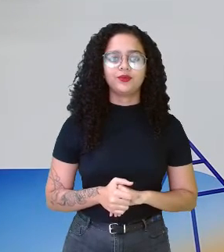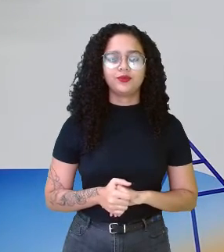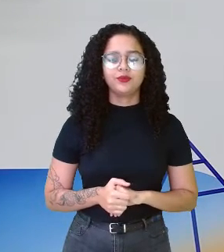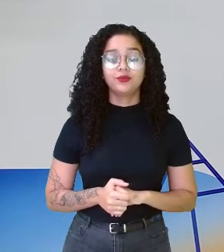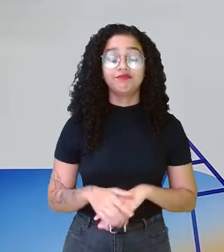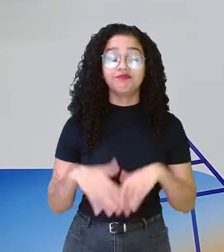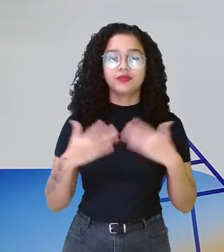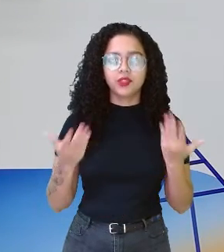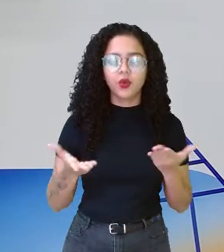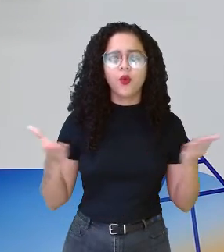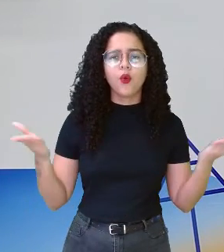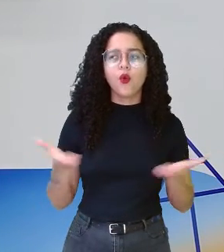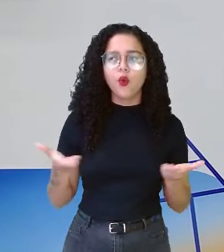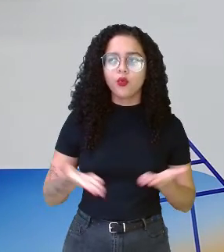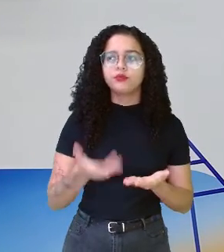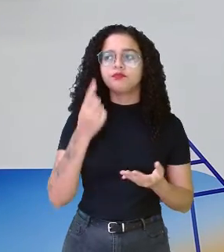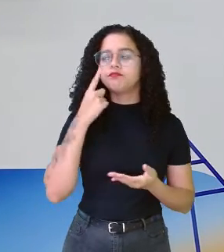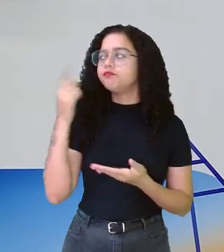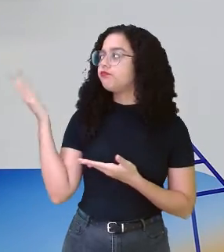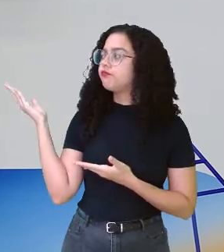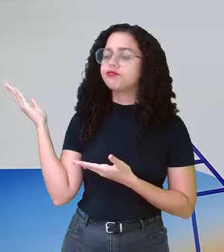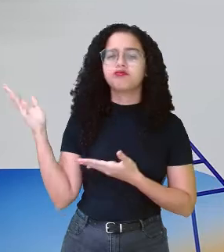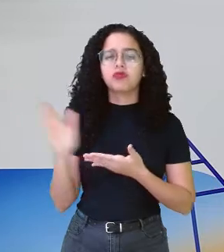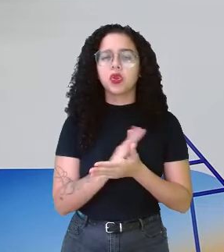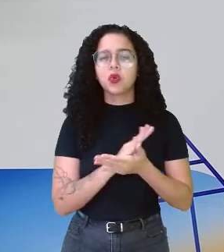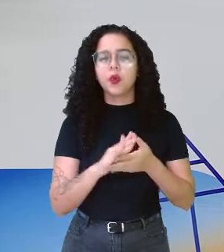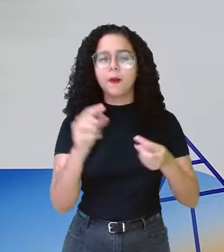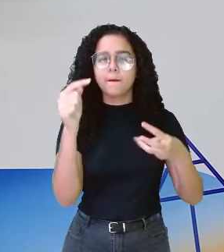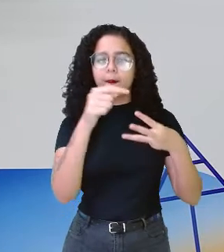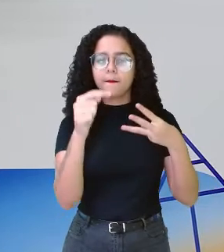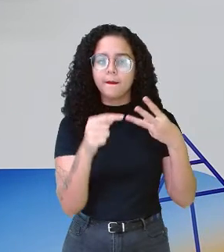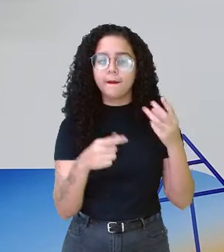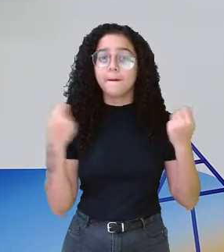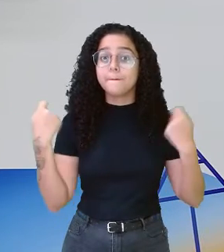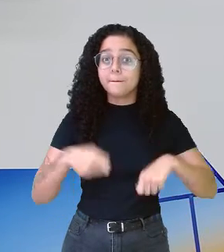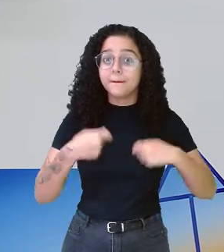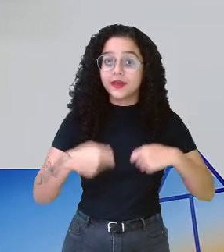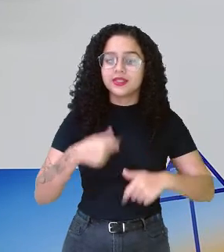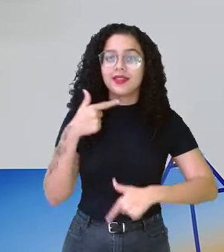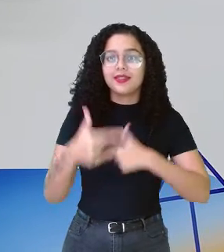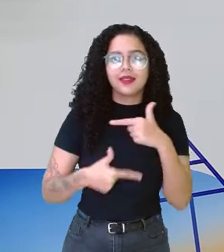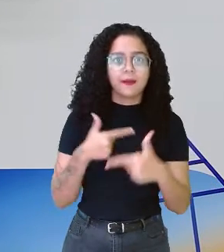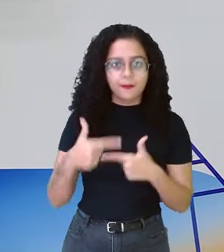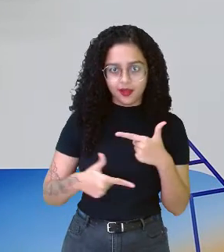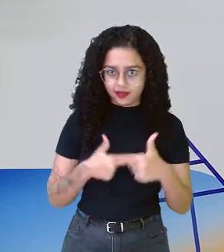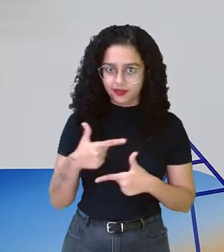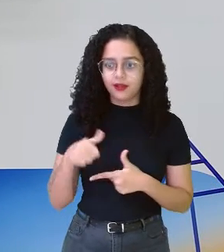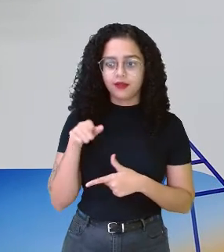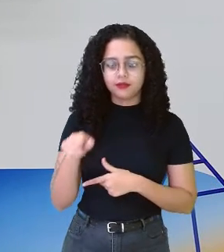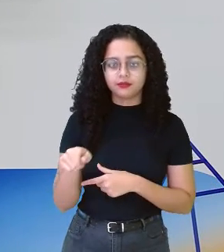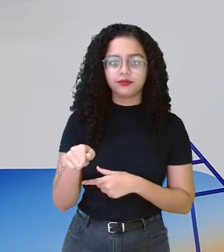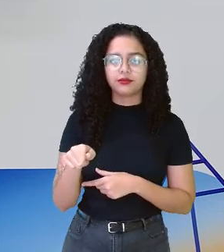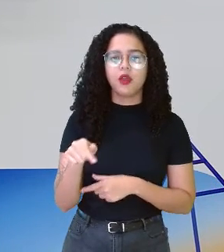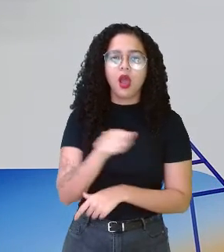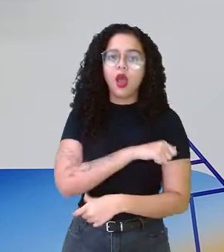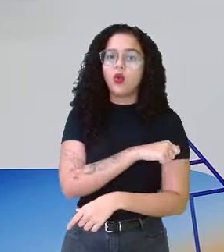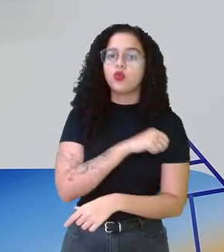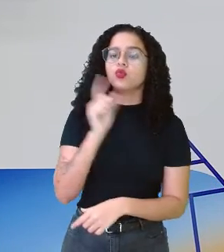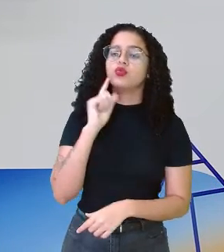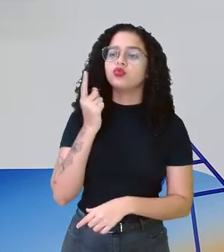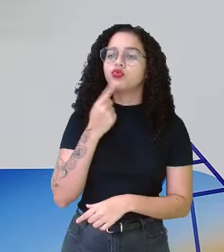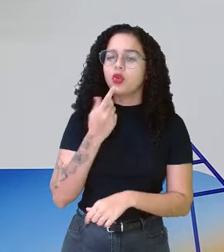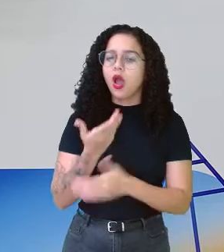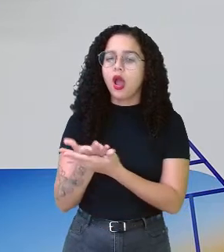Bom, hoje eu trouxe aqui alguns pontos que é preciso ser trabalhado durante essas